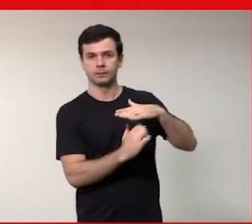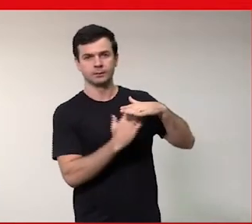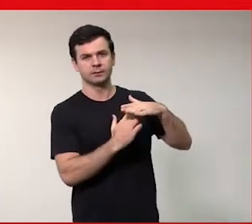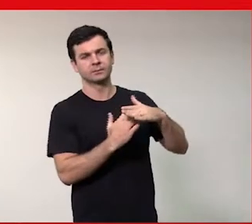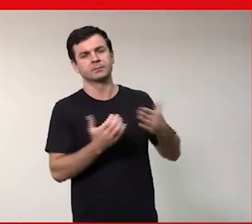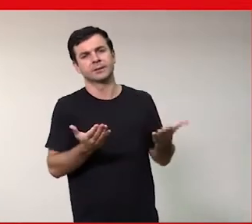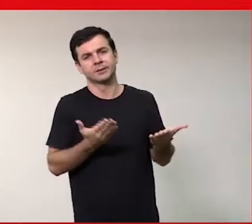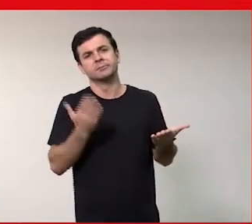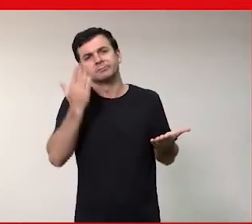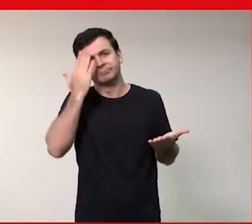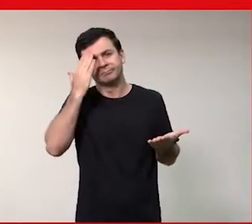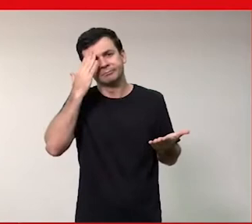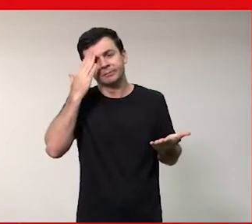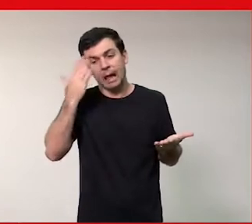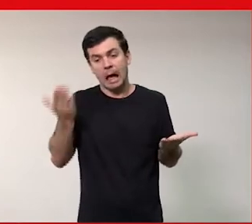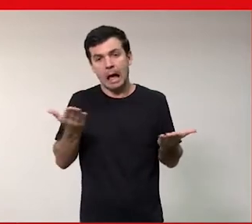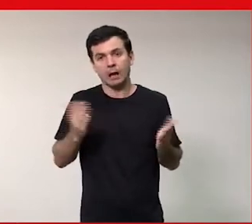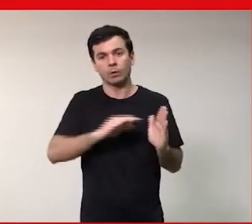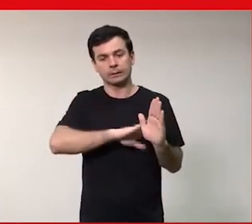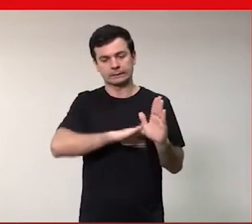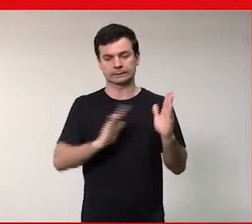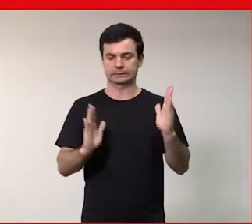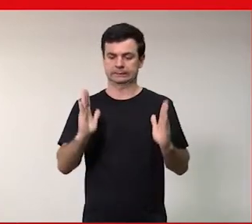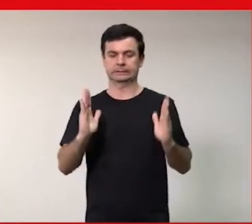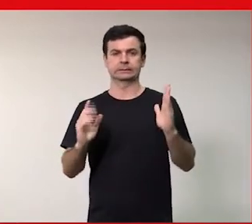sabe que a gente vem num momento em que também